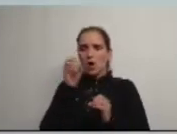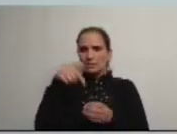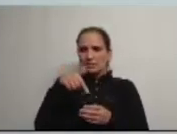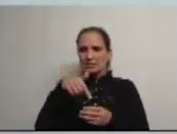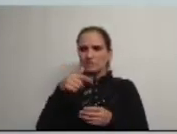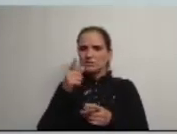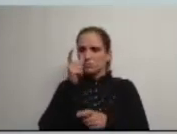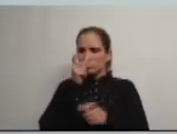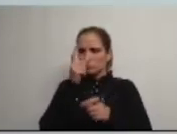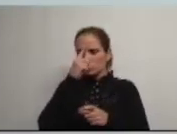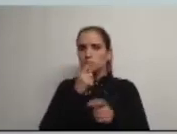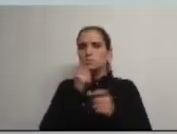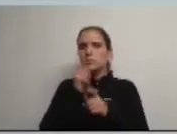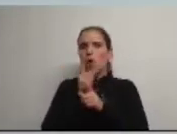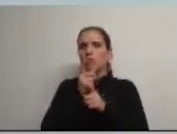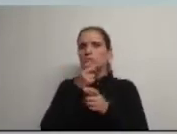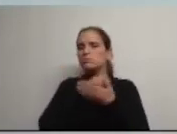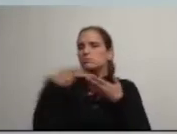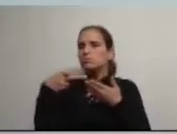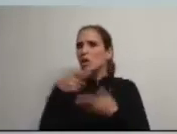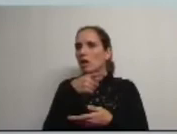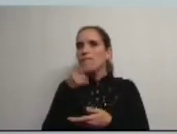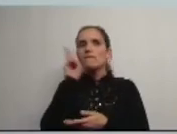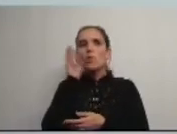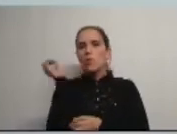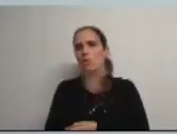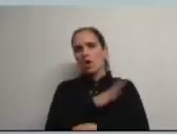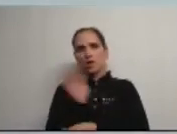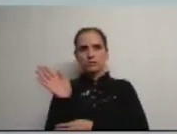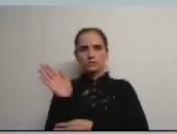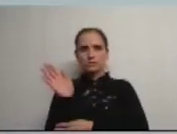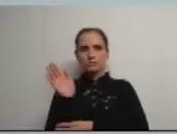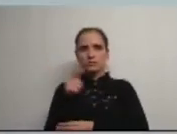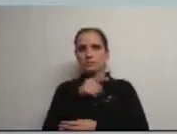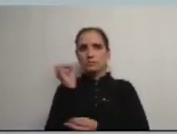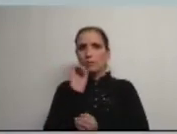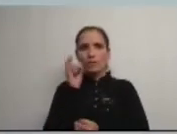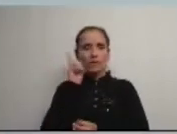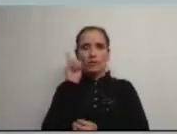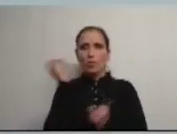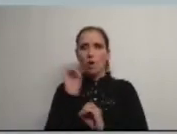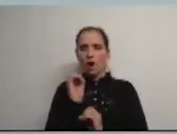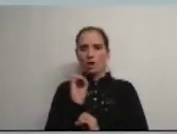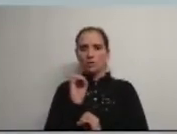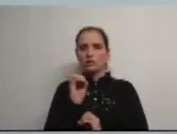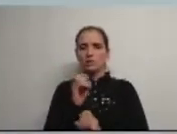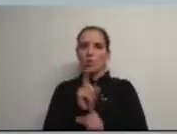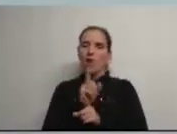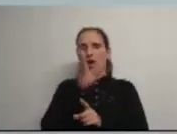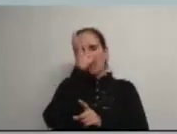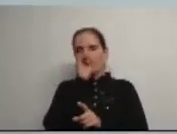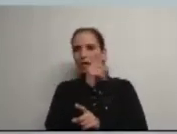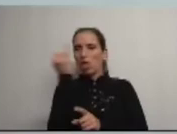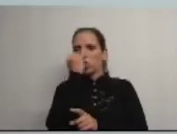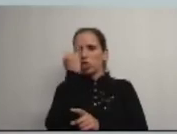utilizava uma expressão muito mais assertiva eles não valem nada eles não valem nada e andam-nos a governar